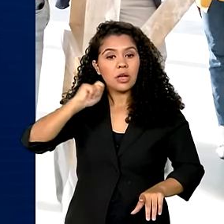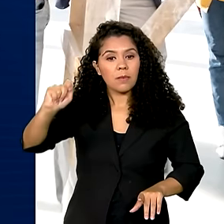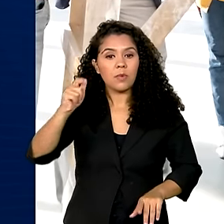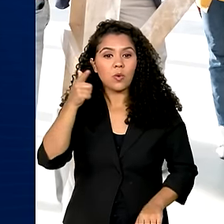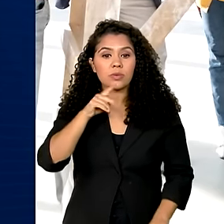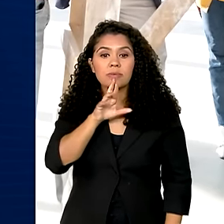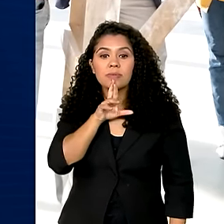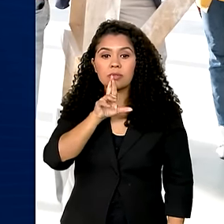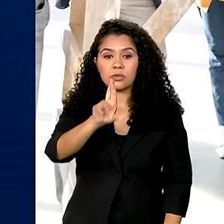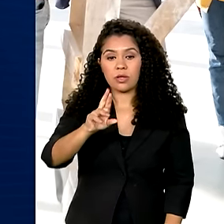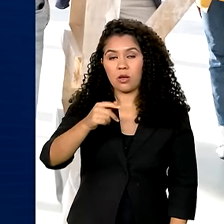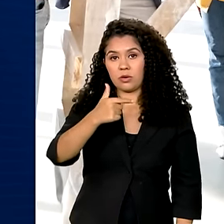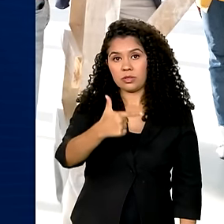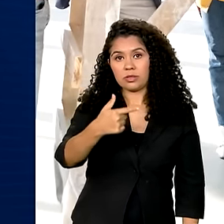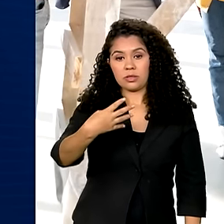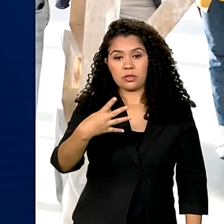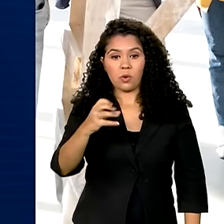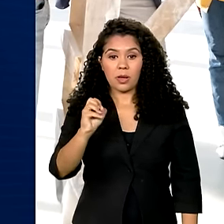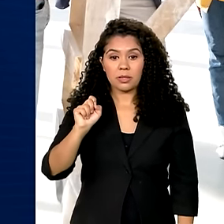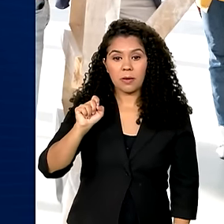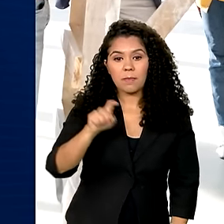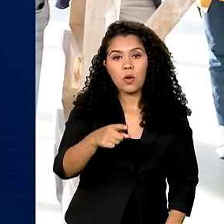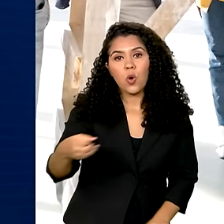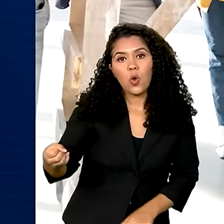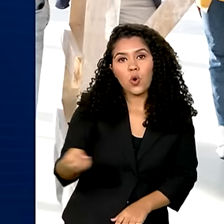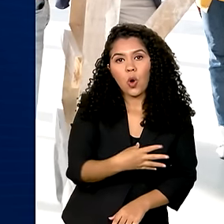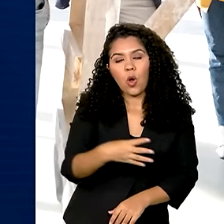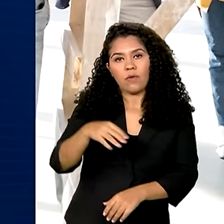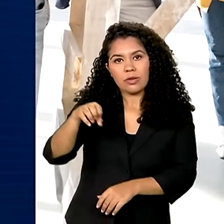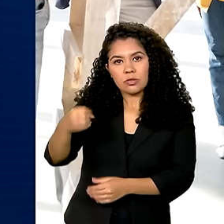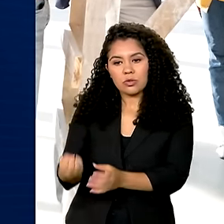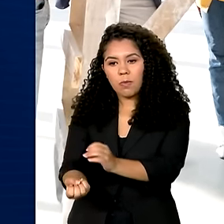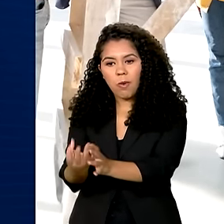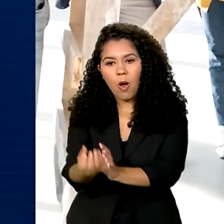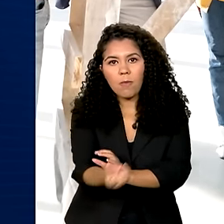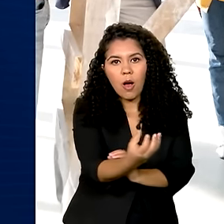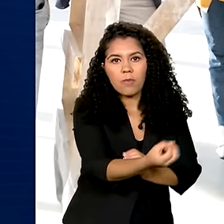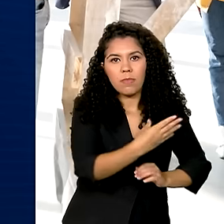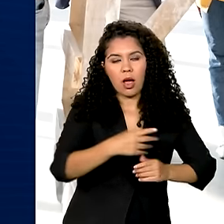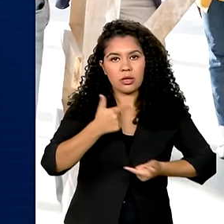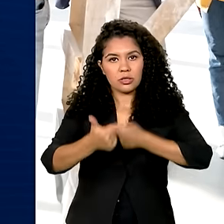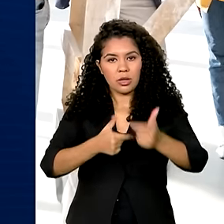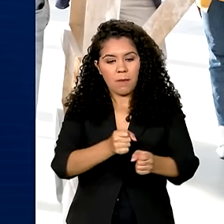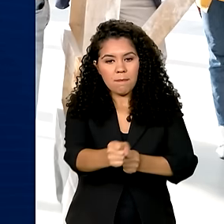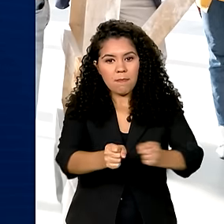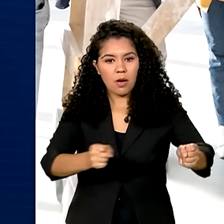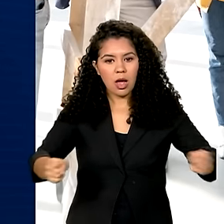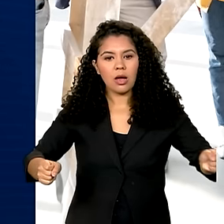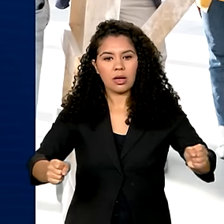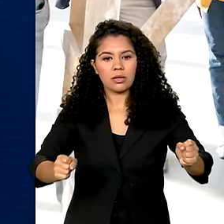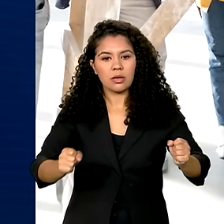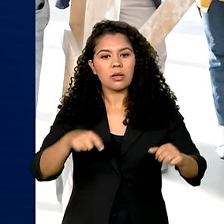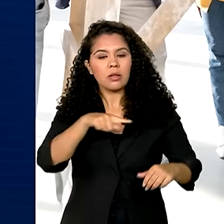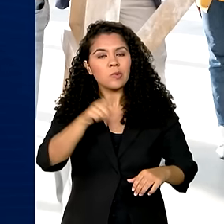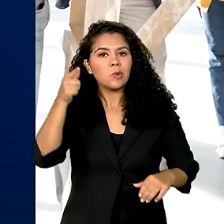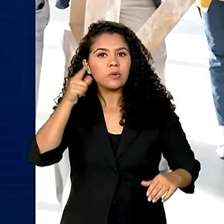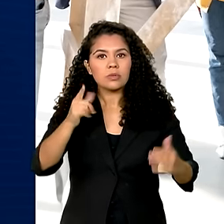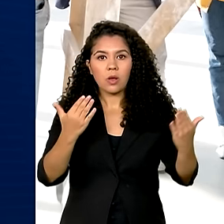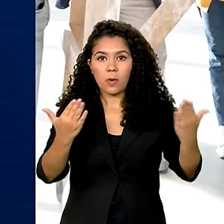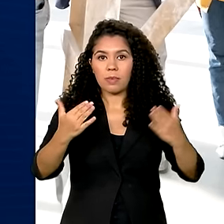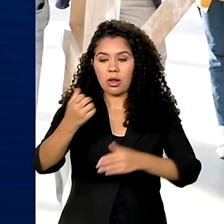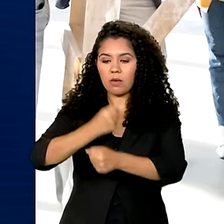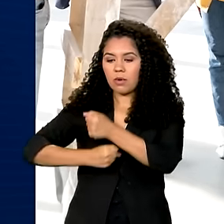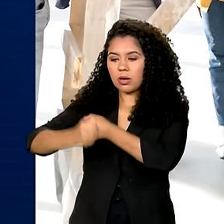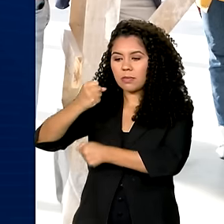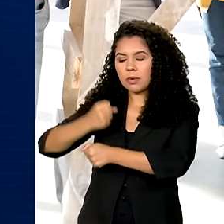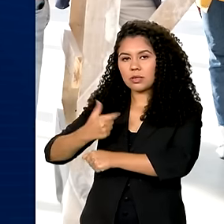de 240 mil novos postos de trabalho, o que supera o registrado no mesmo mês do ano passado.